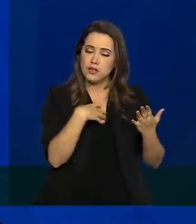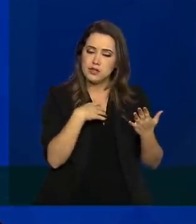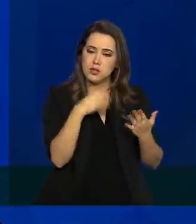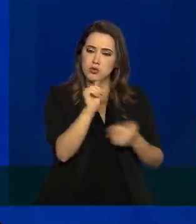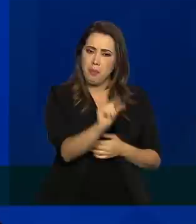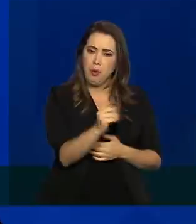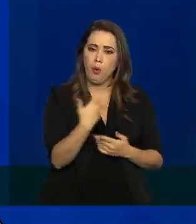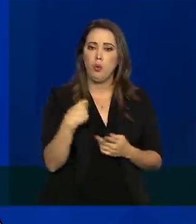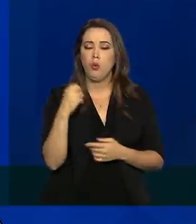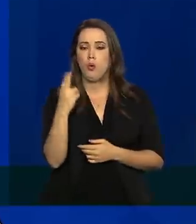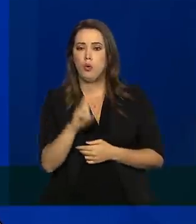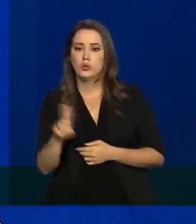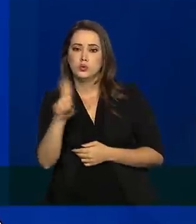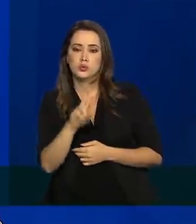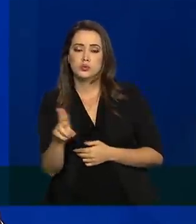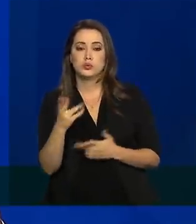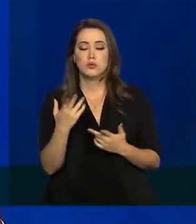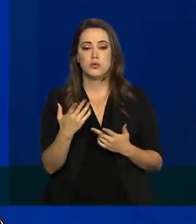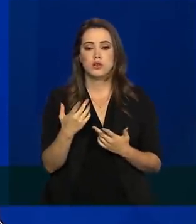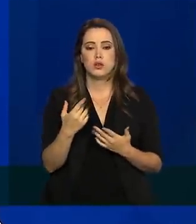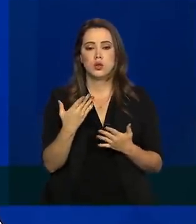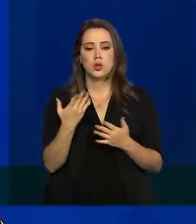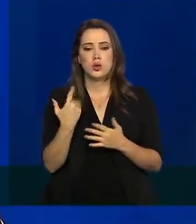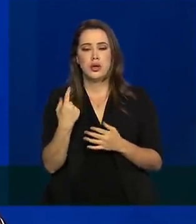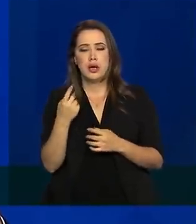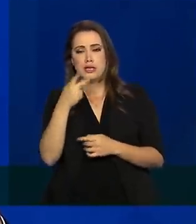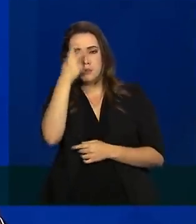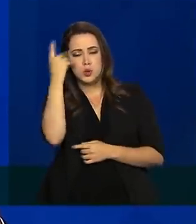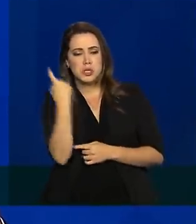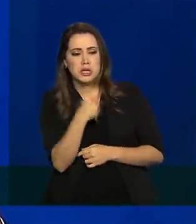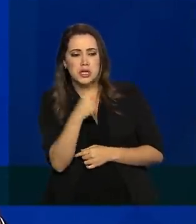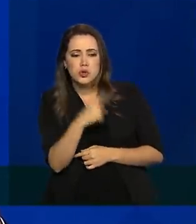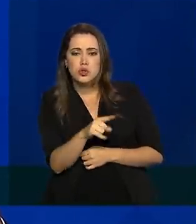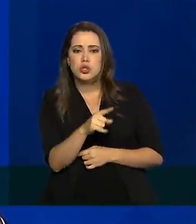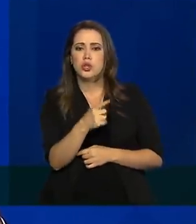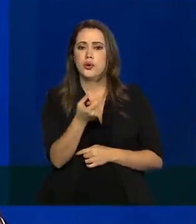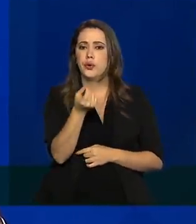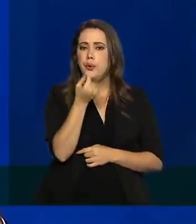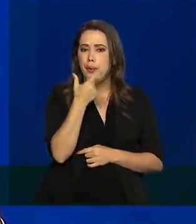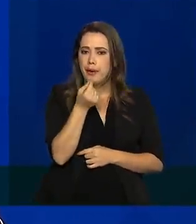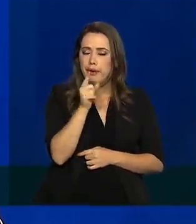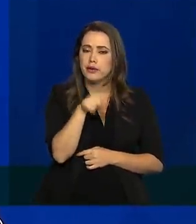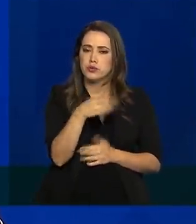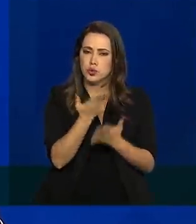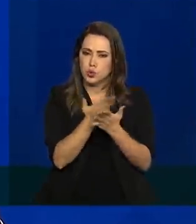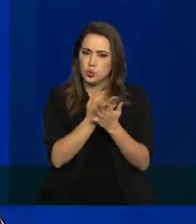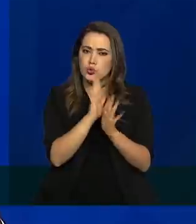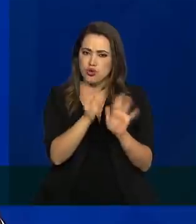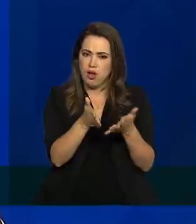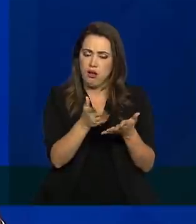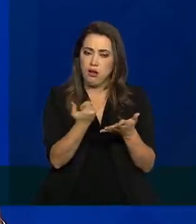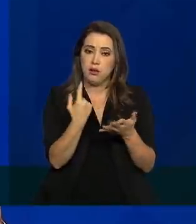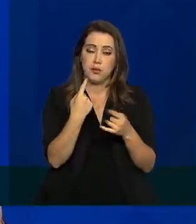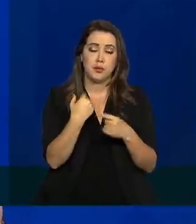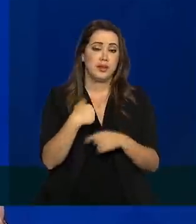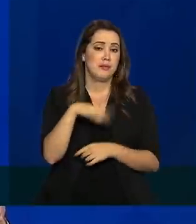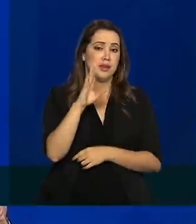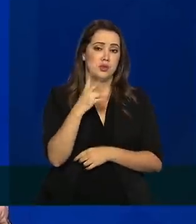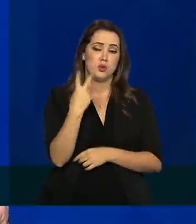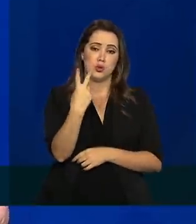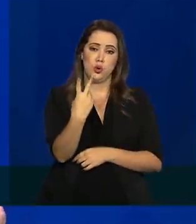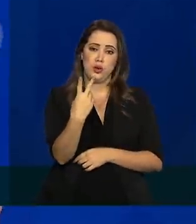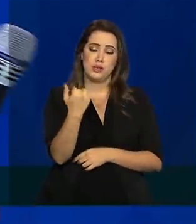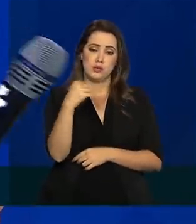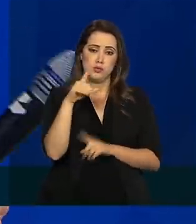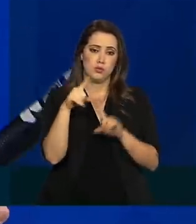apontaram críticas ao uso do medicamento foram avaliados, pois já foram divulgados mais do que dois com avaliações